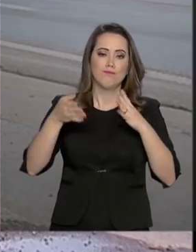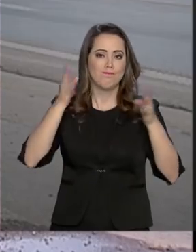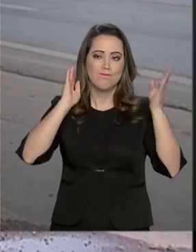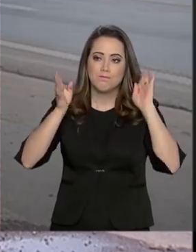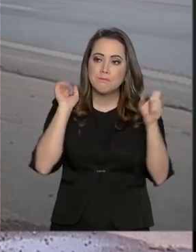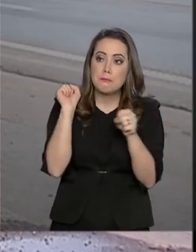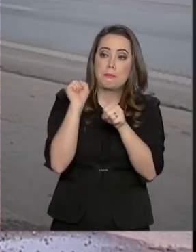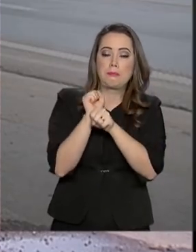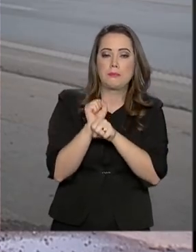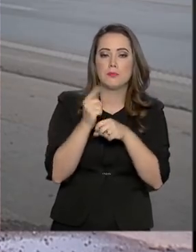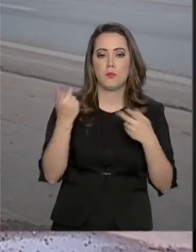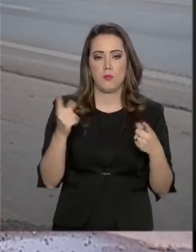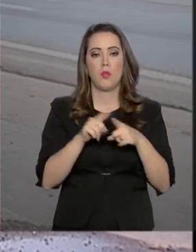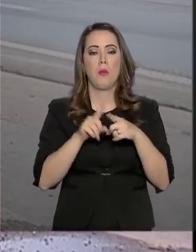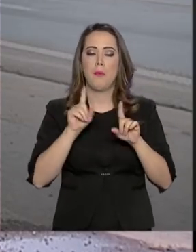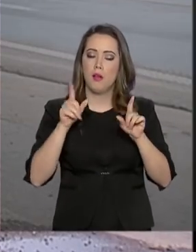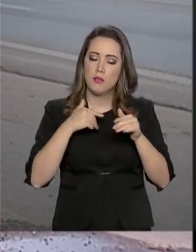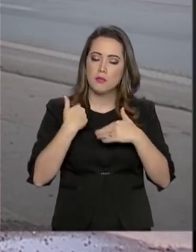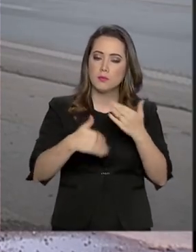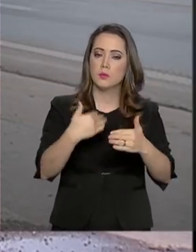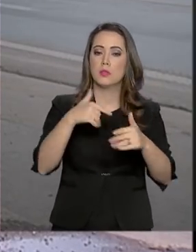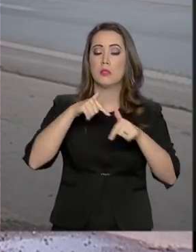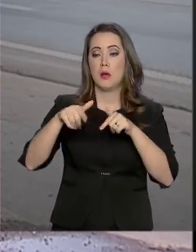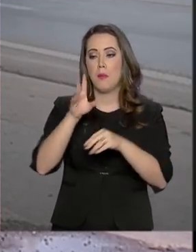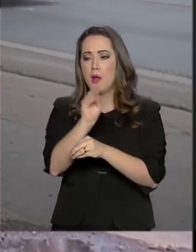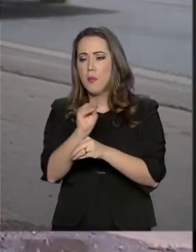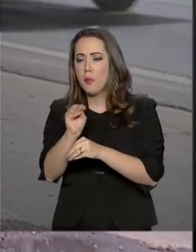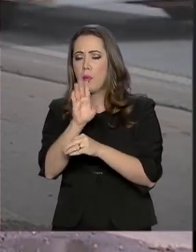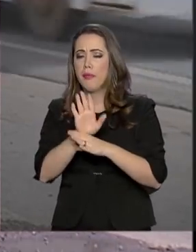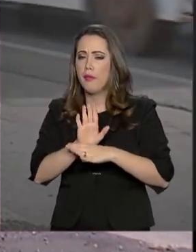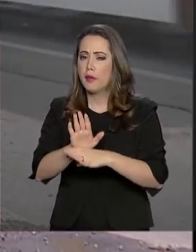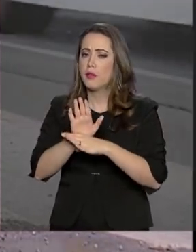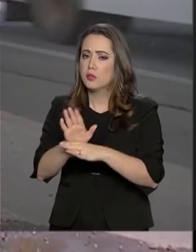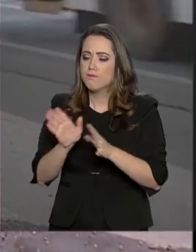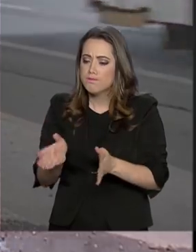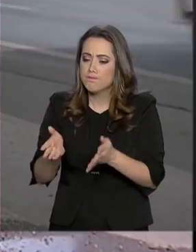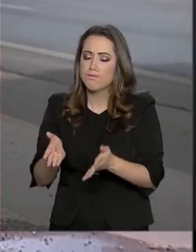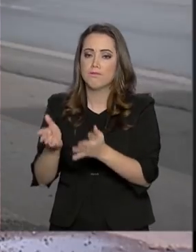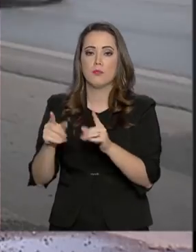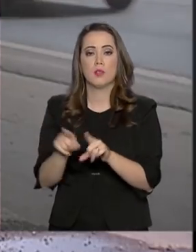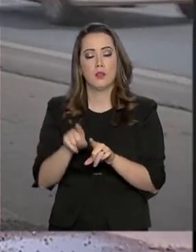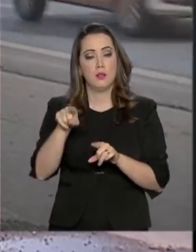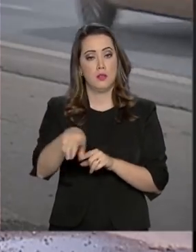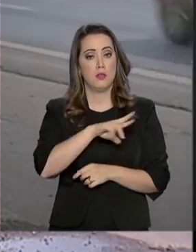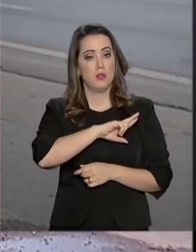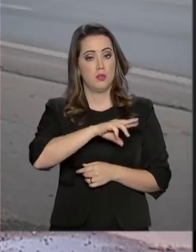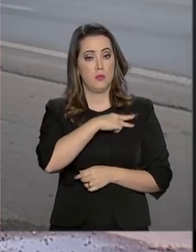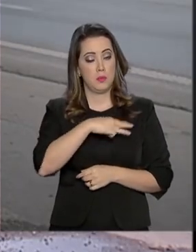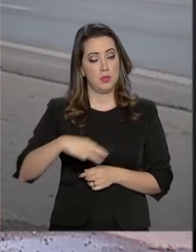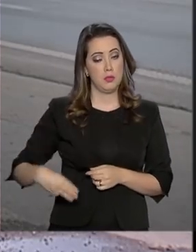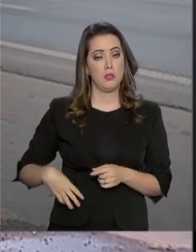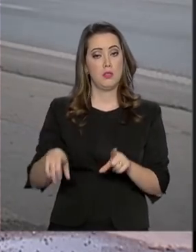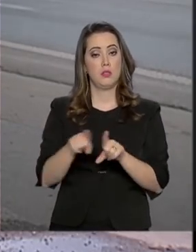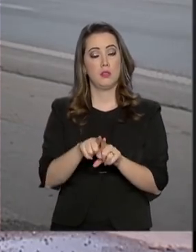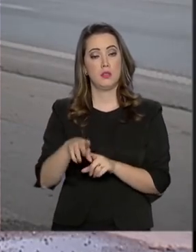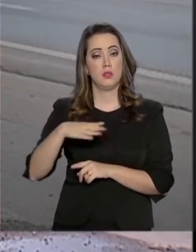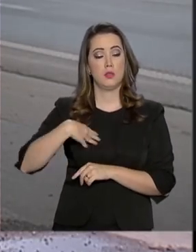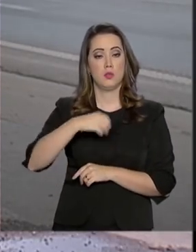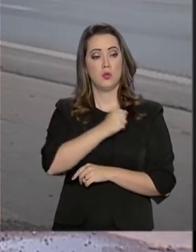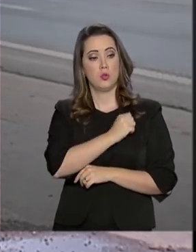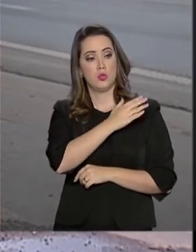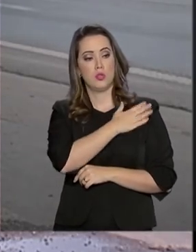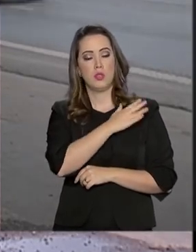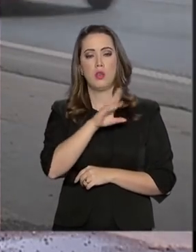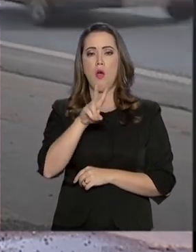Departamento Nacional de Infraestrutura de Transportes, general Santos Filho, e o diretor de obras de cooperação do Exército, general